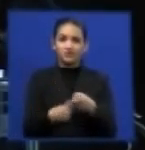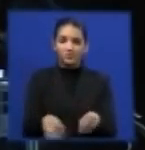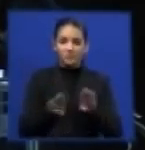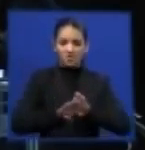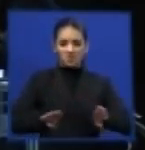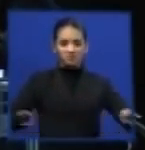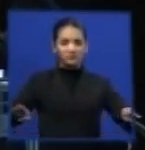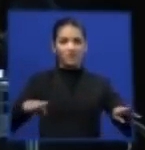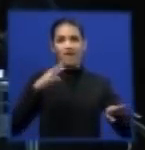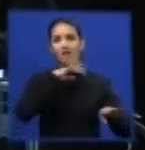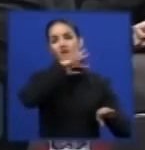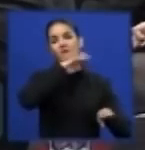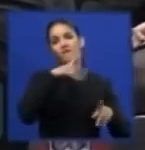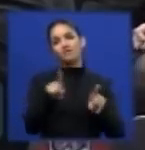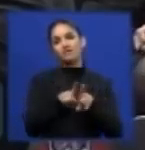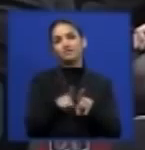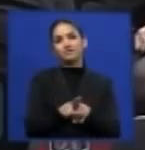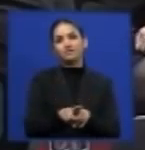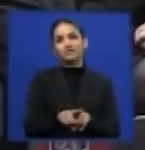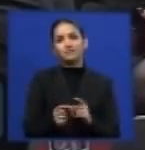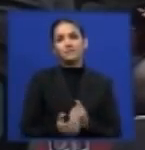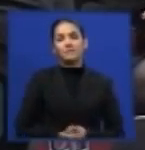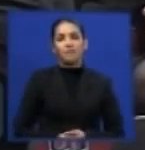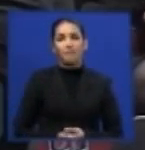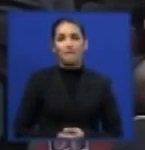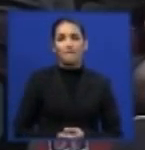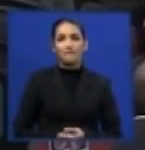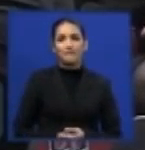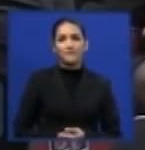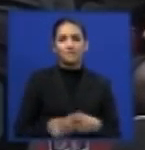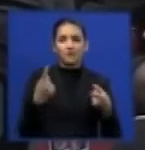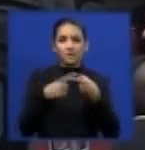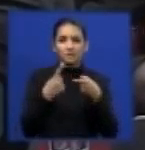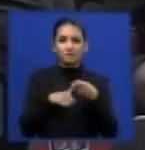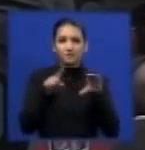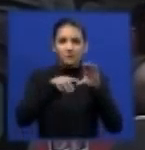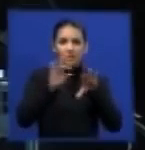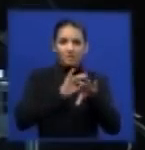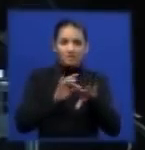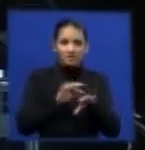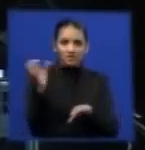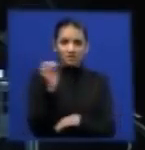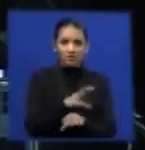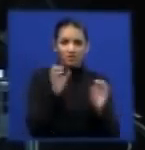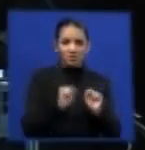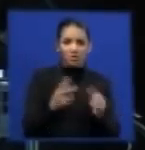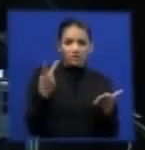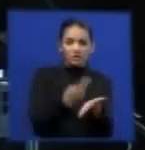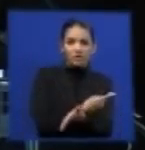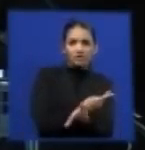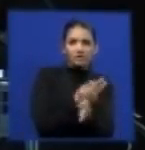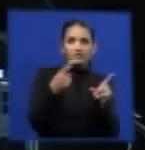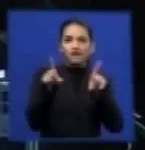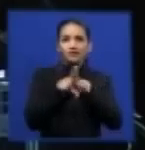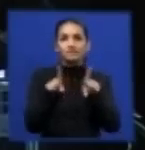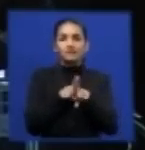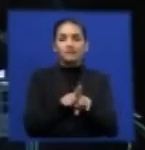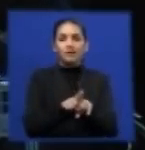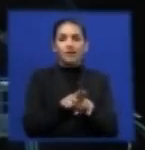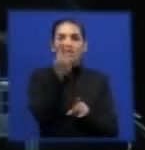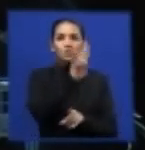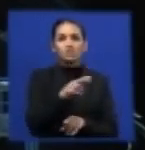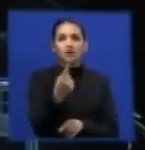afirmação não condizente com a verdade. Um pneu novo pode ter apenas um ciclo de vida, dependendo do tamanho do buraco que encontra pela frente.